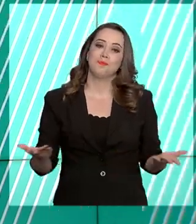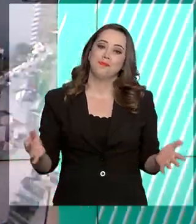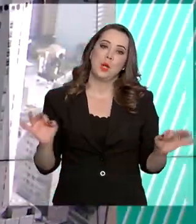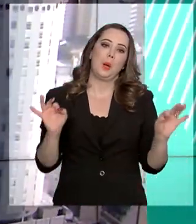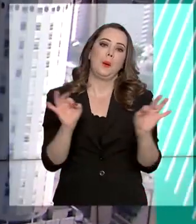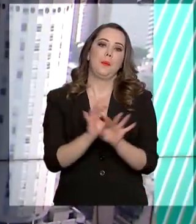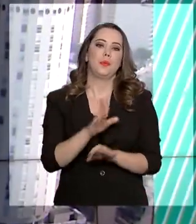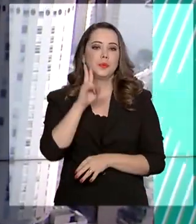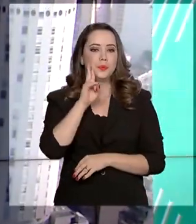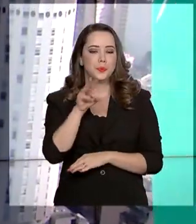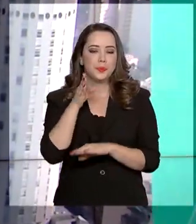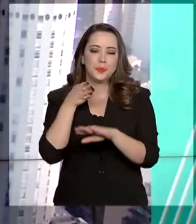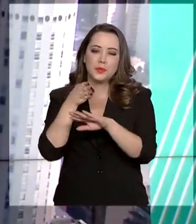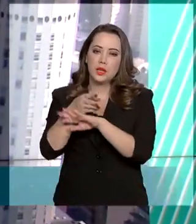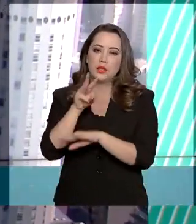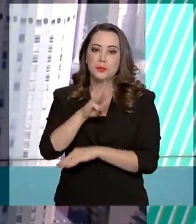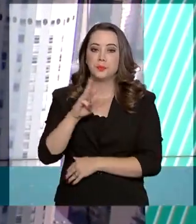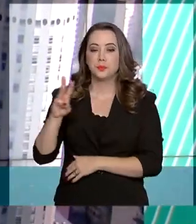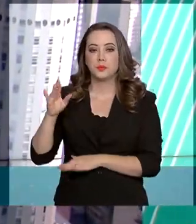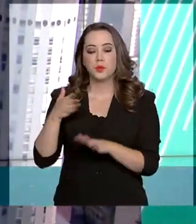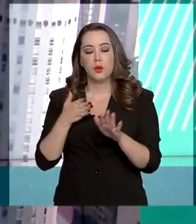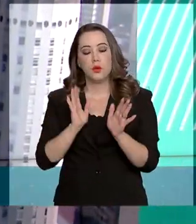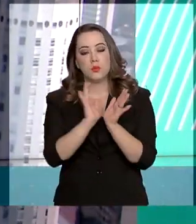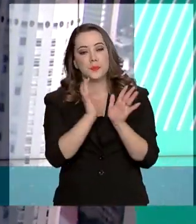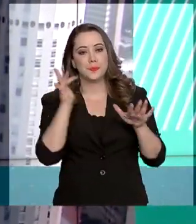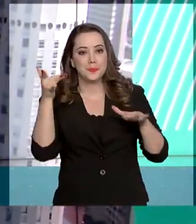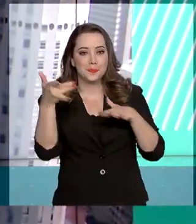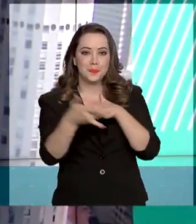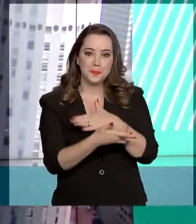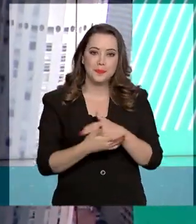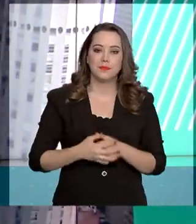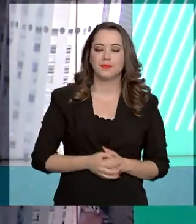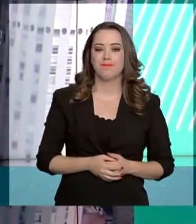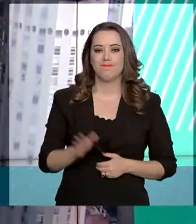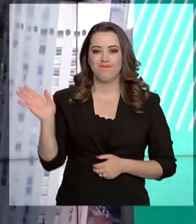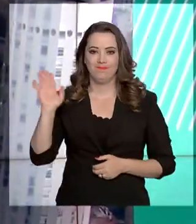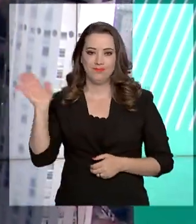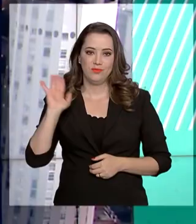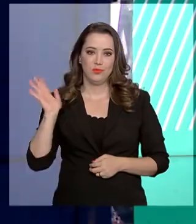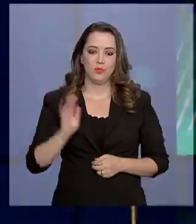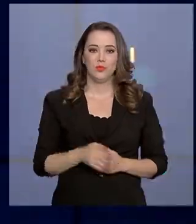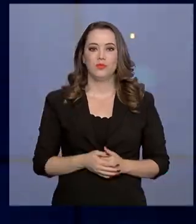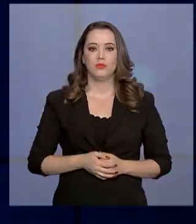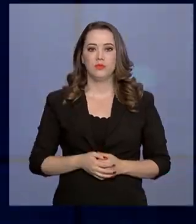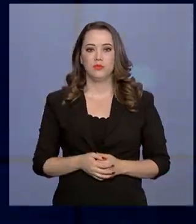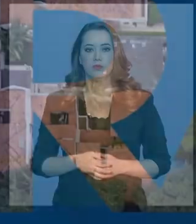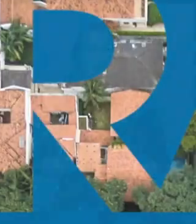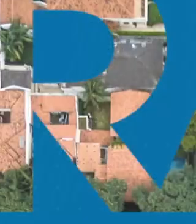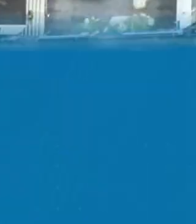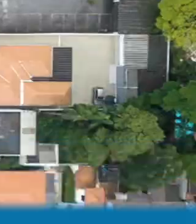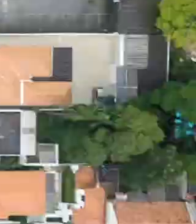gente fica por aqui. Acesse mais notícias do governo federal nas nossas redes sociais. Até a próxima edição.